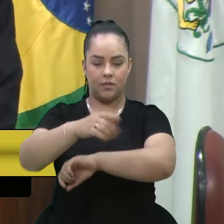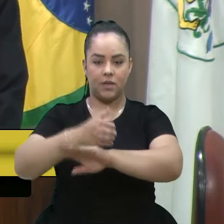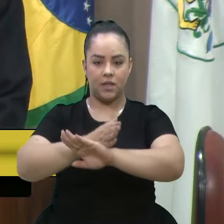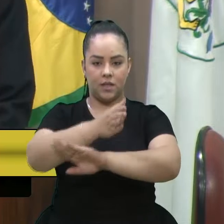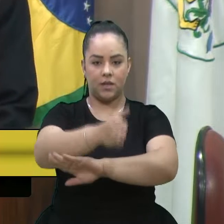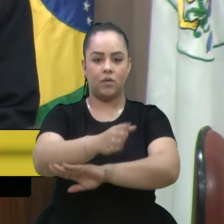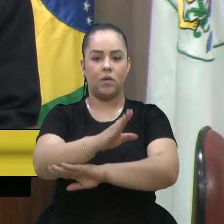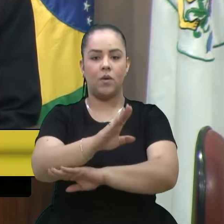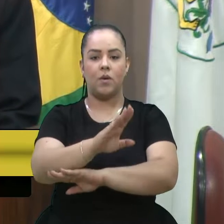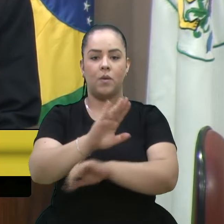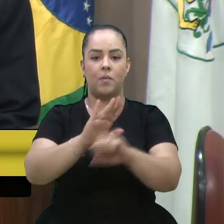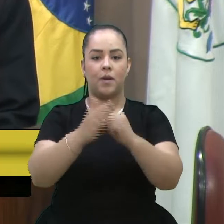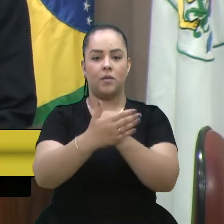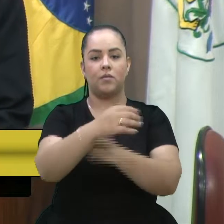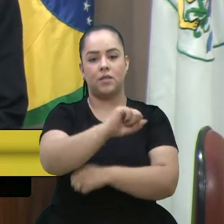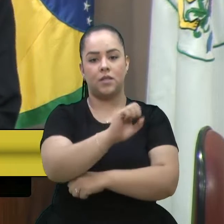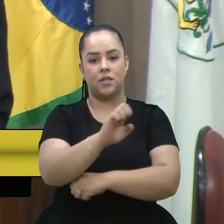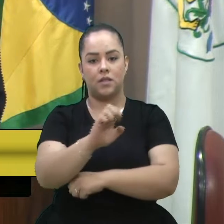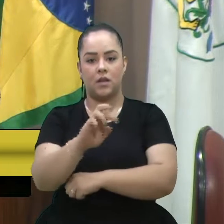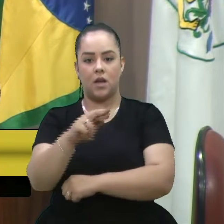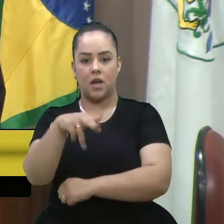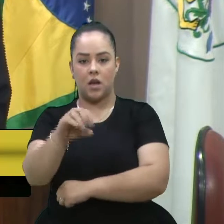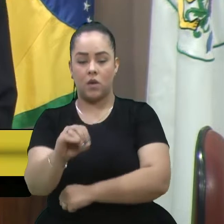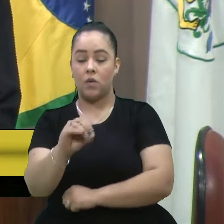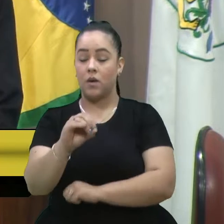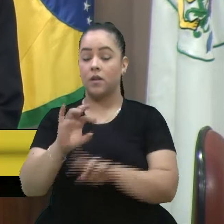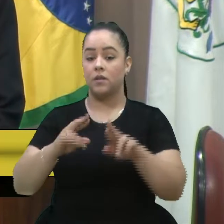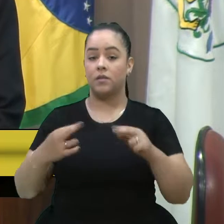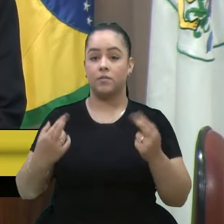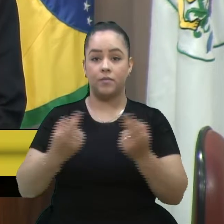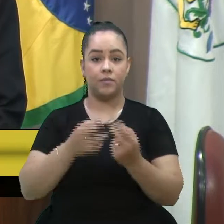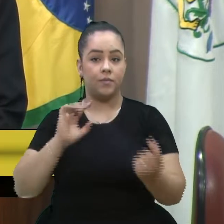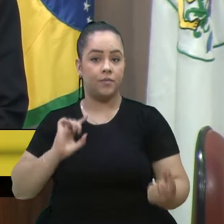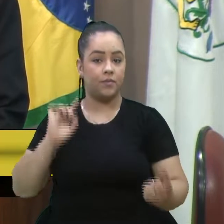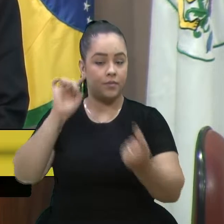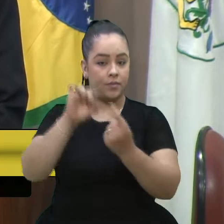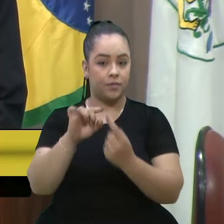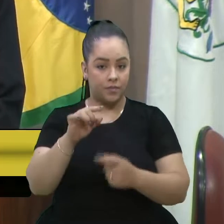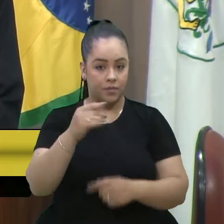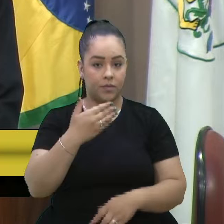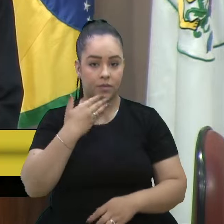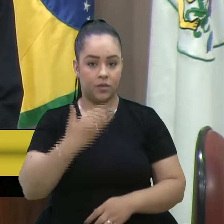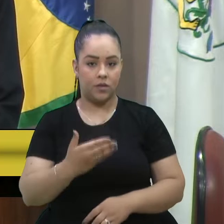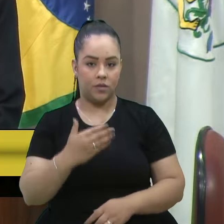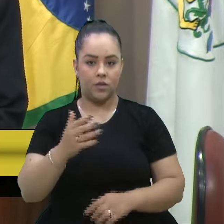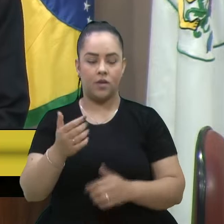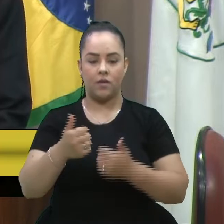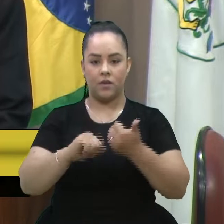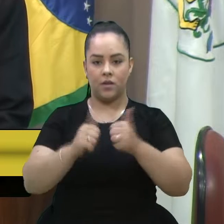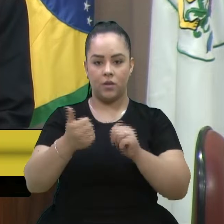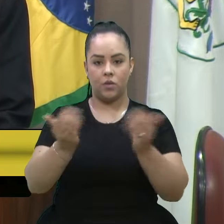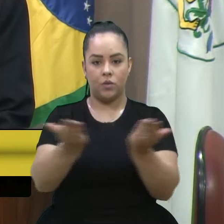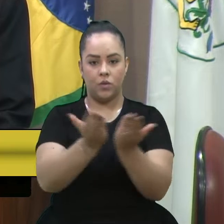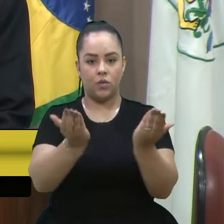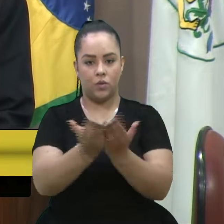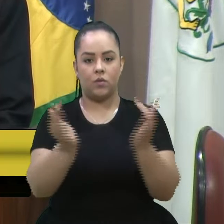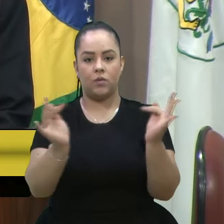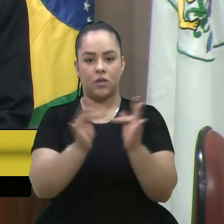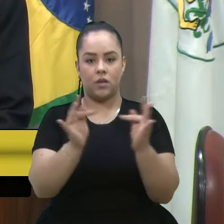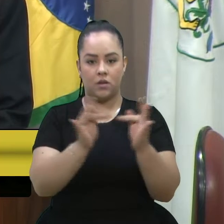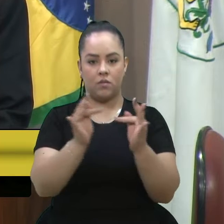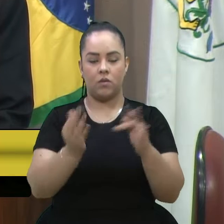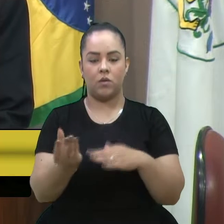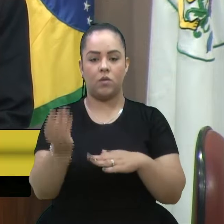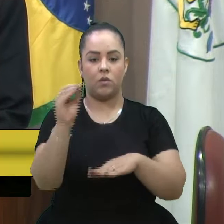Então, essa reunião foi com o objetivo da solicitação da avaliação do estudo técnico para a implantação de uma